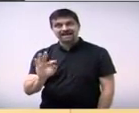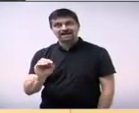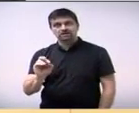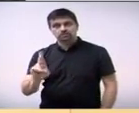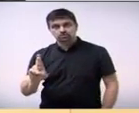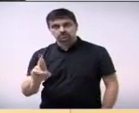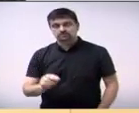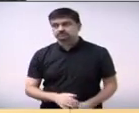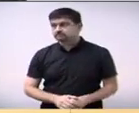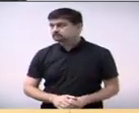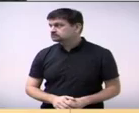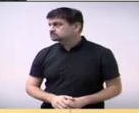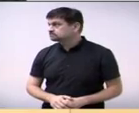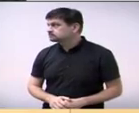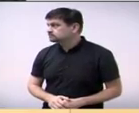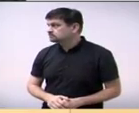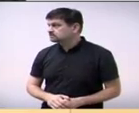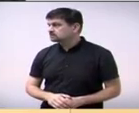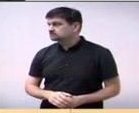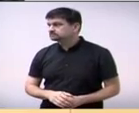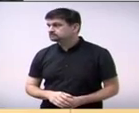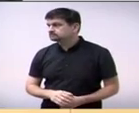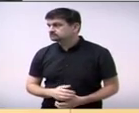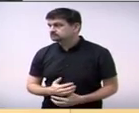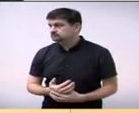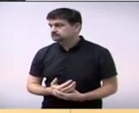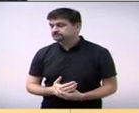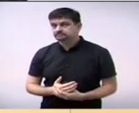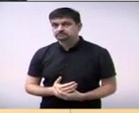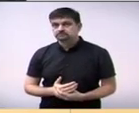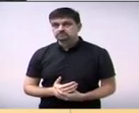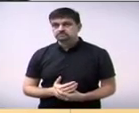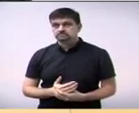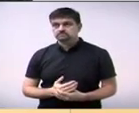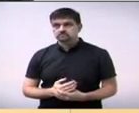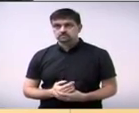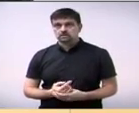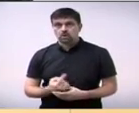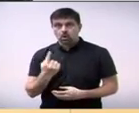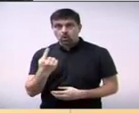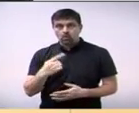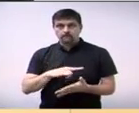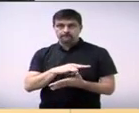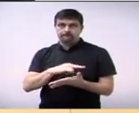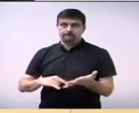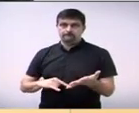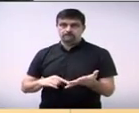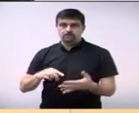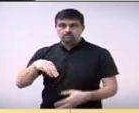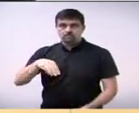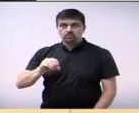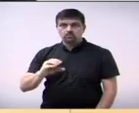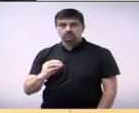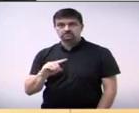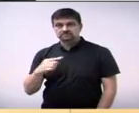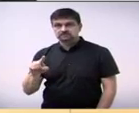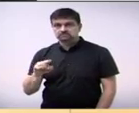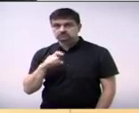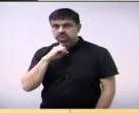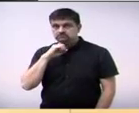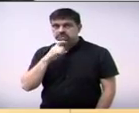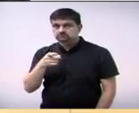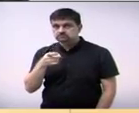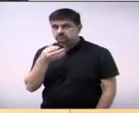Em discussões, as moções? A moção, no caso, hoje é só uma. Ninguém